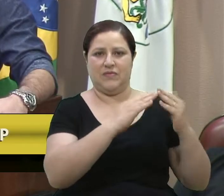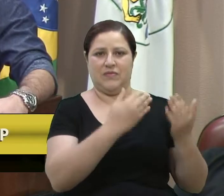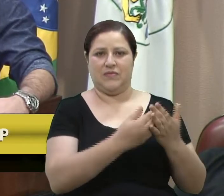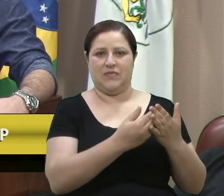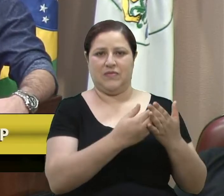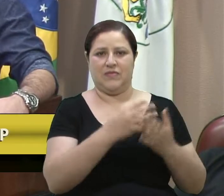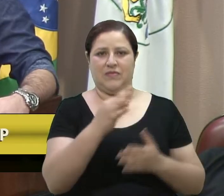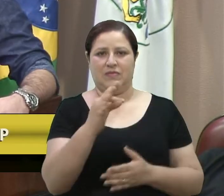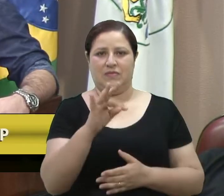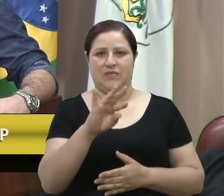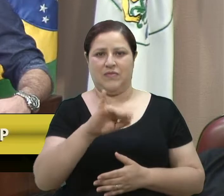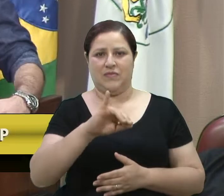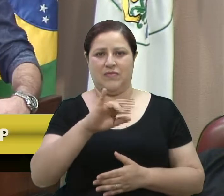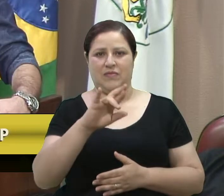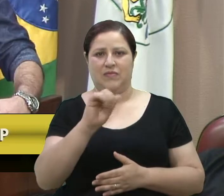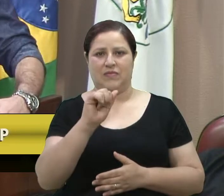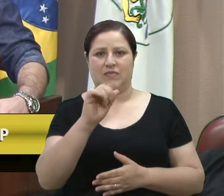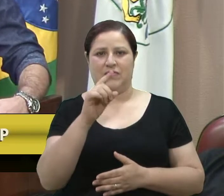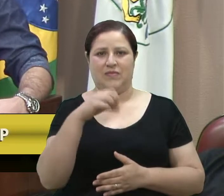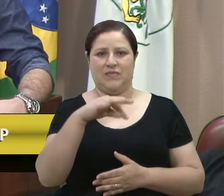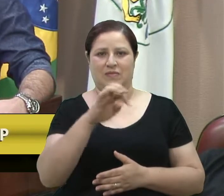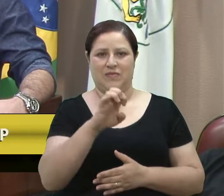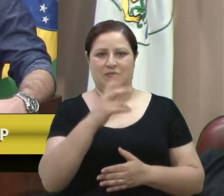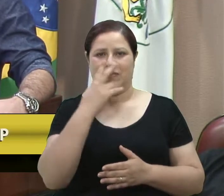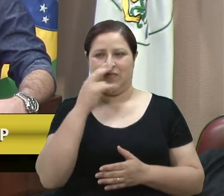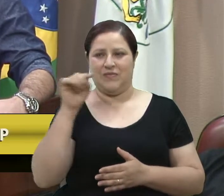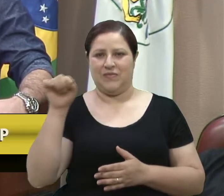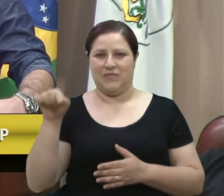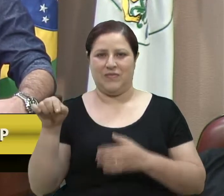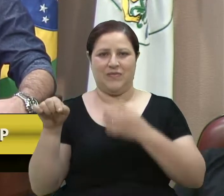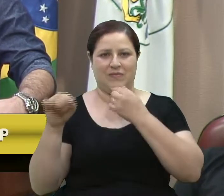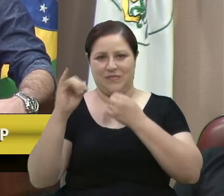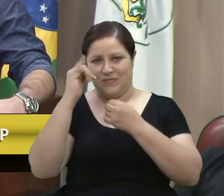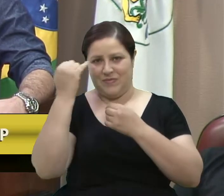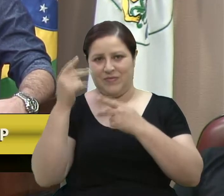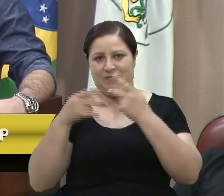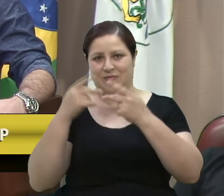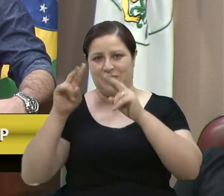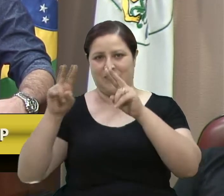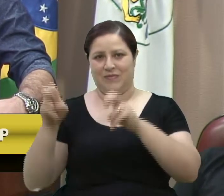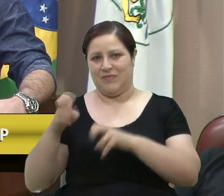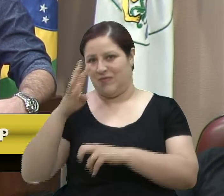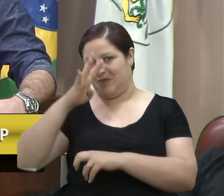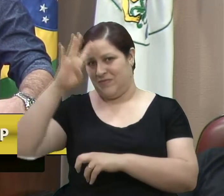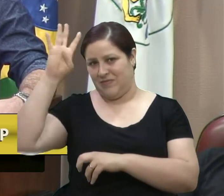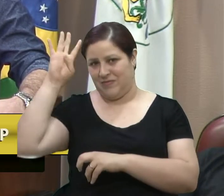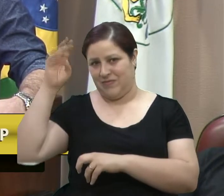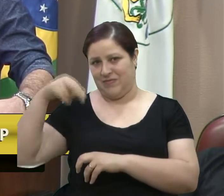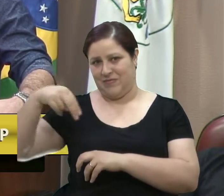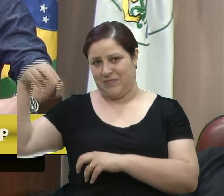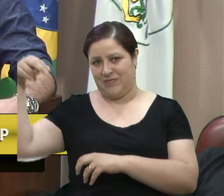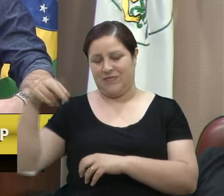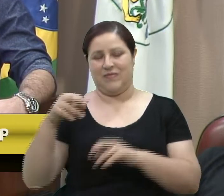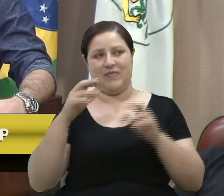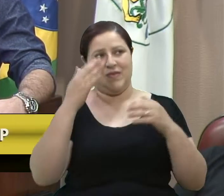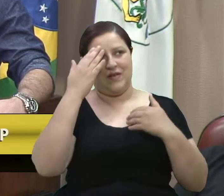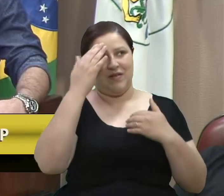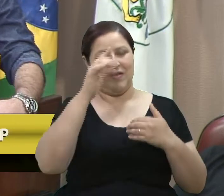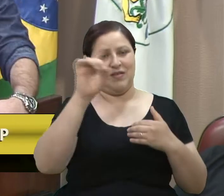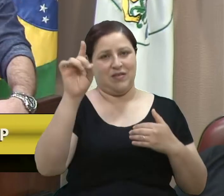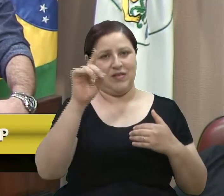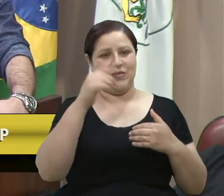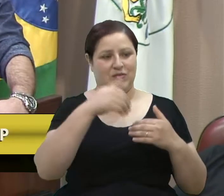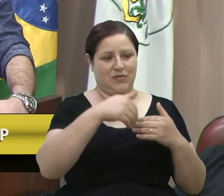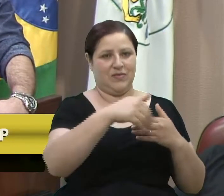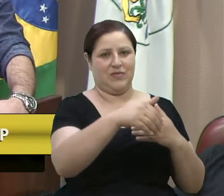Mas hoje, graças a Deus, essa questão do Colégio Tiradentes, ela será implementada em Caxias do Sul e mais